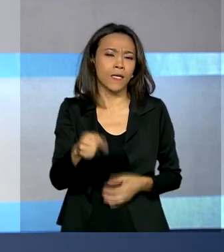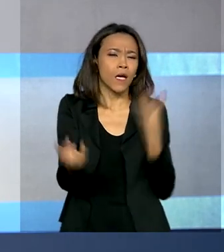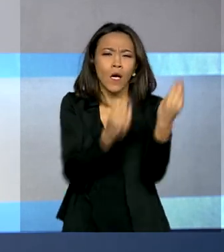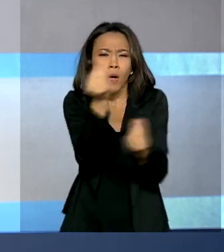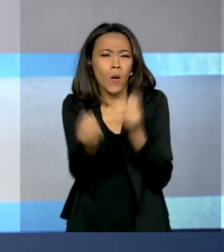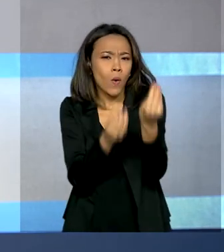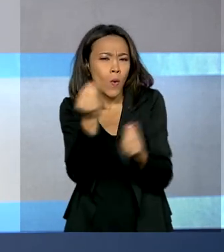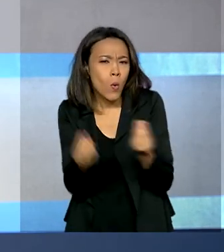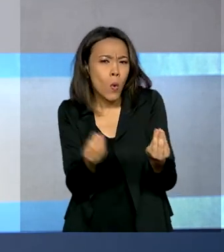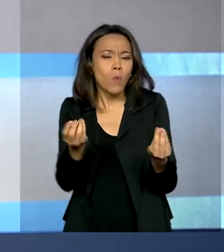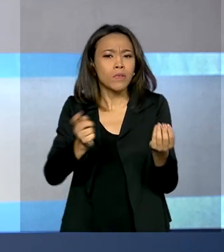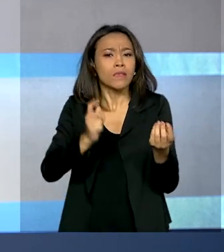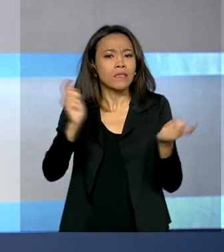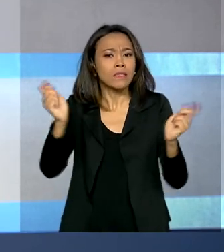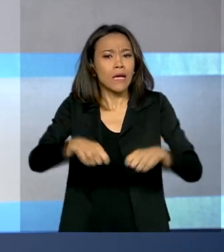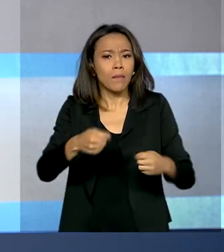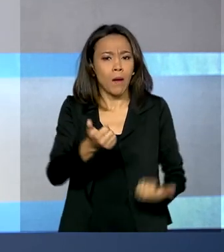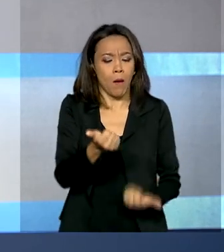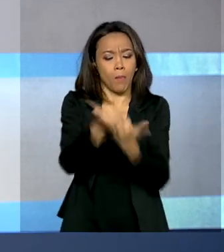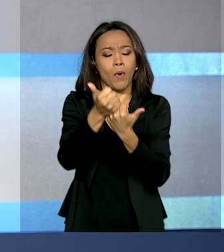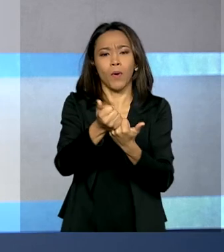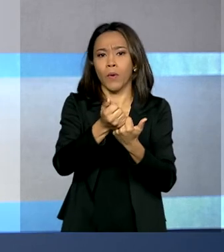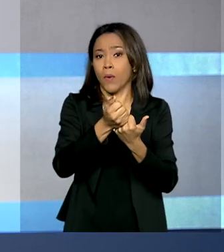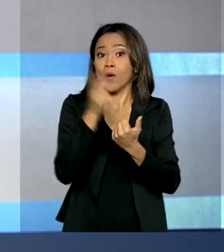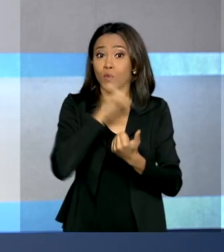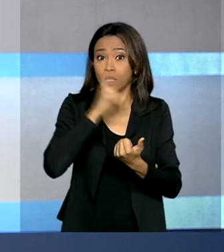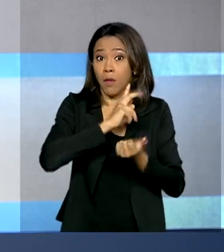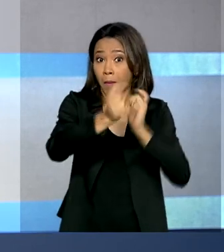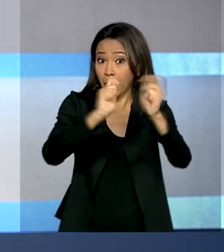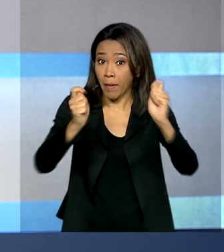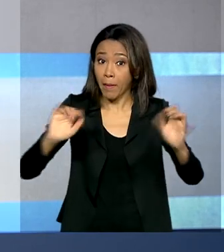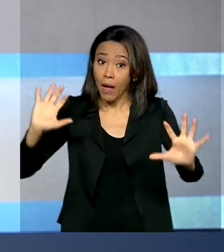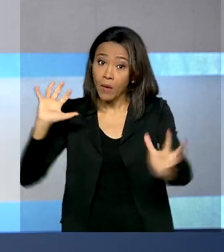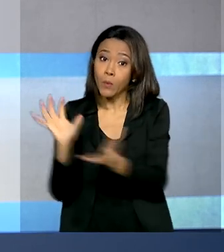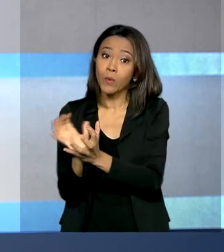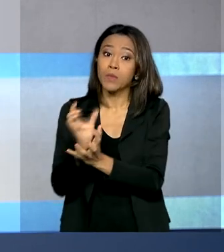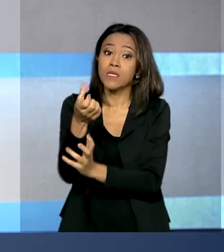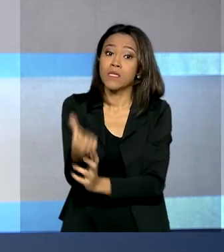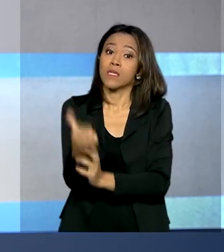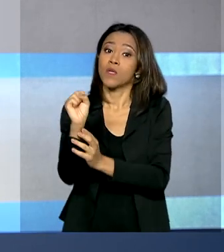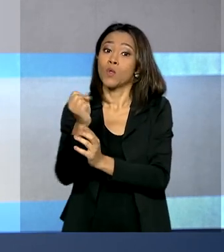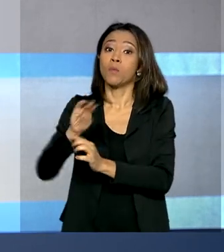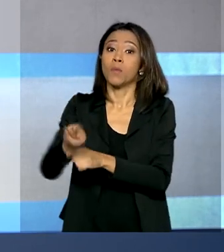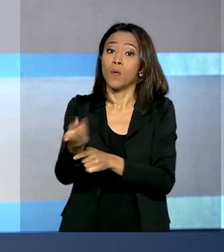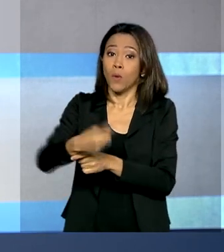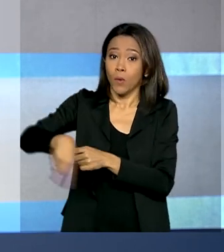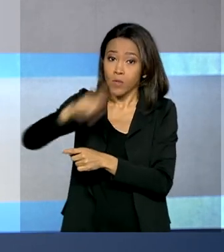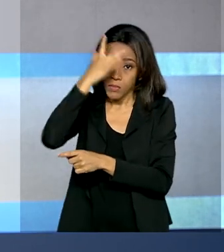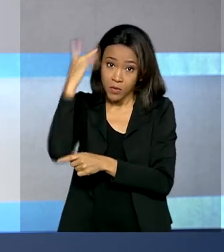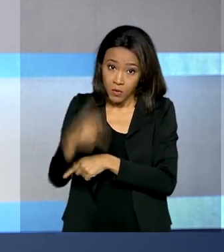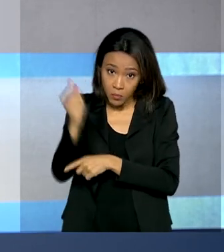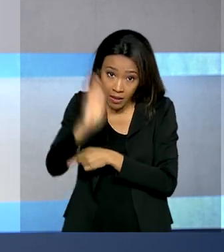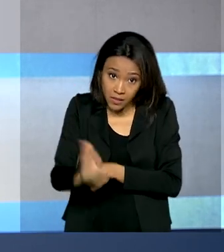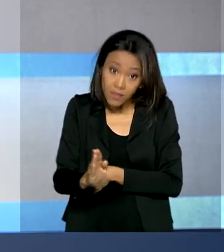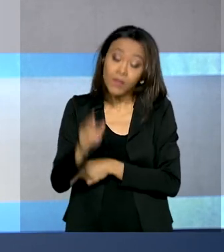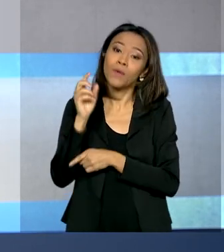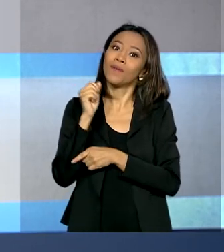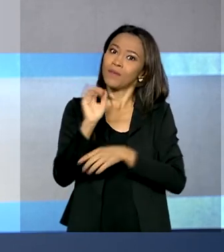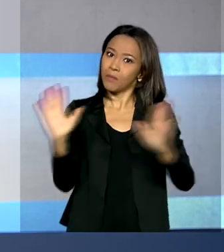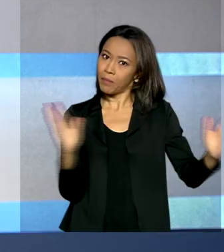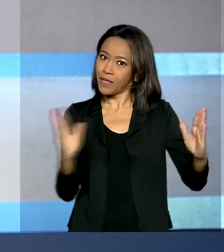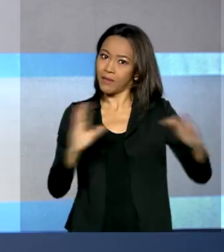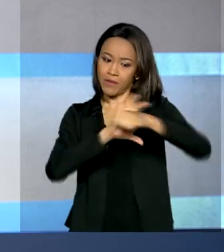foi possível pagar o auxílio emergencial a 68 milhões de brasileiros durante a pandemia. Tudo de forma digital,